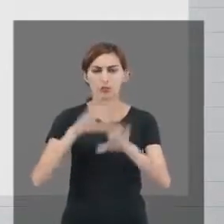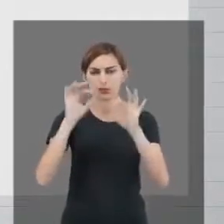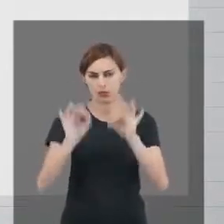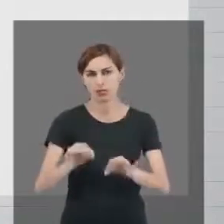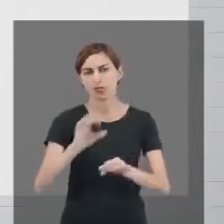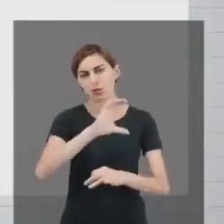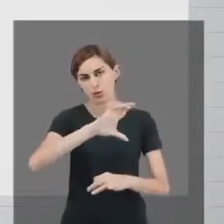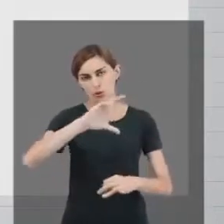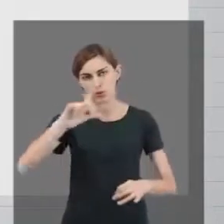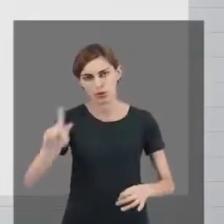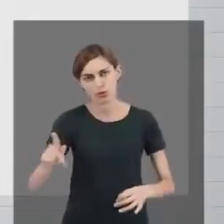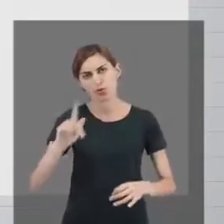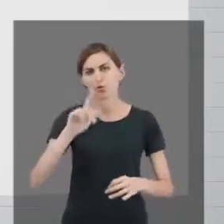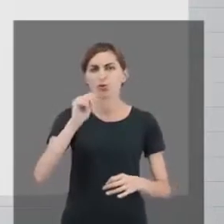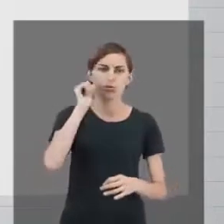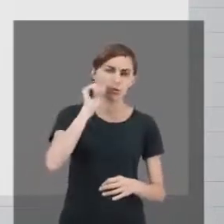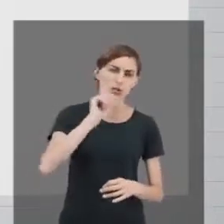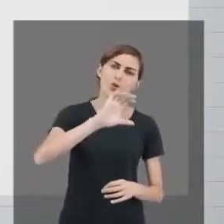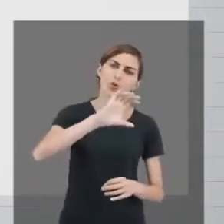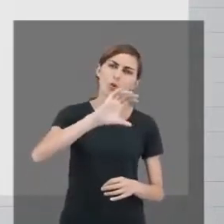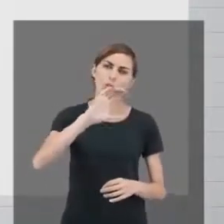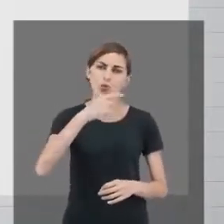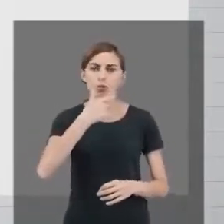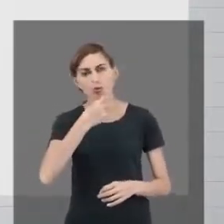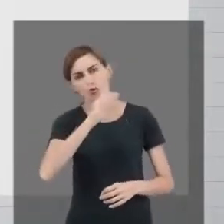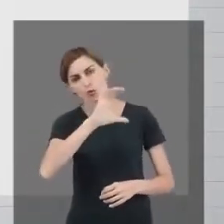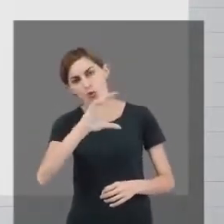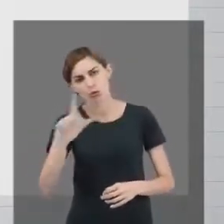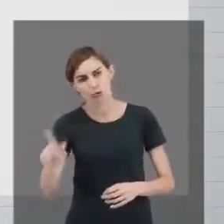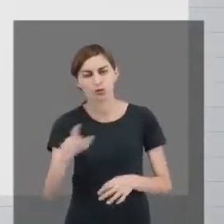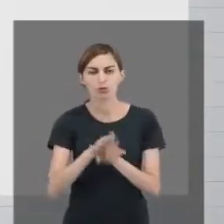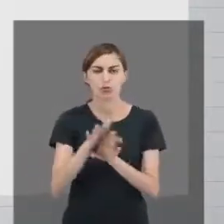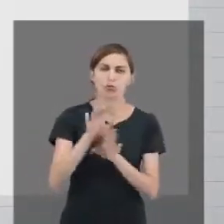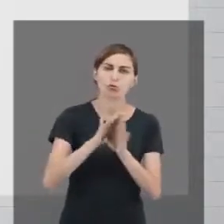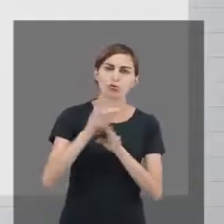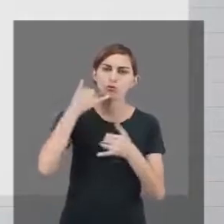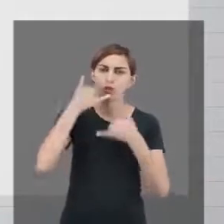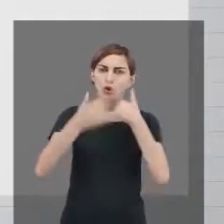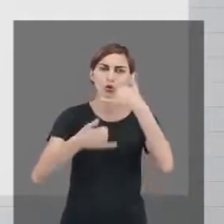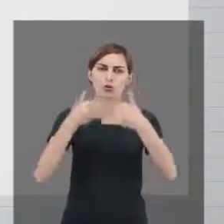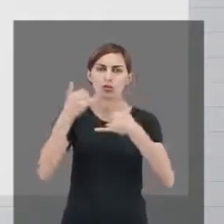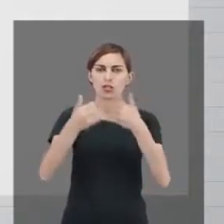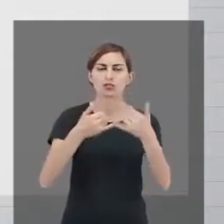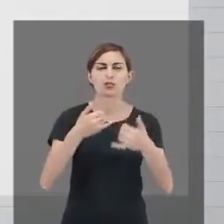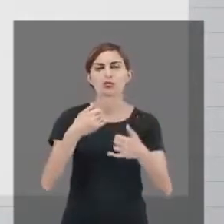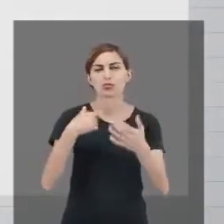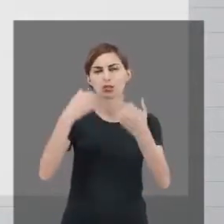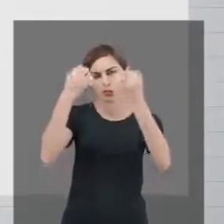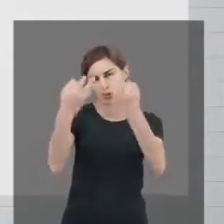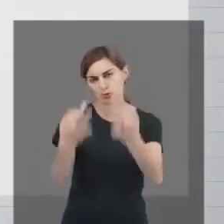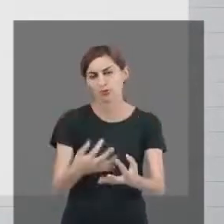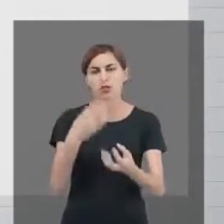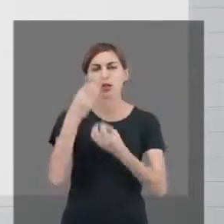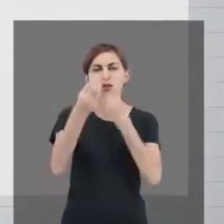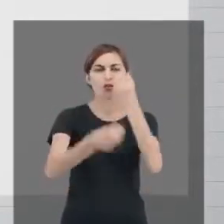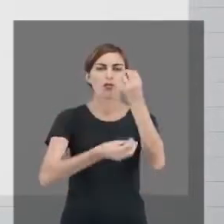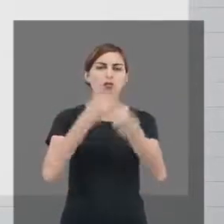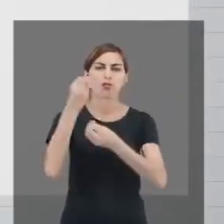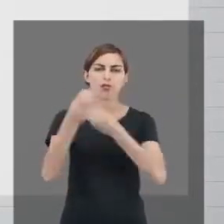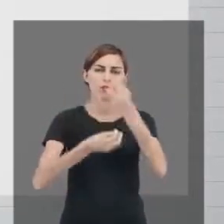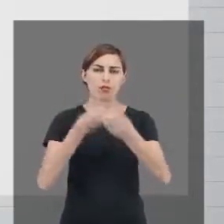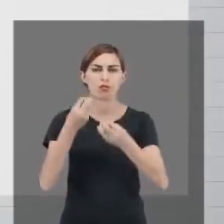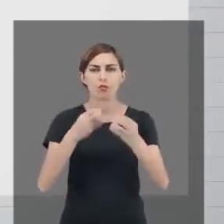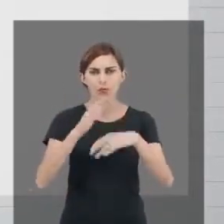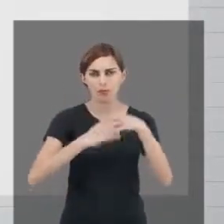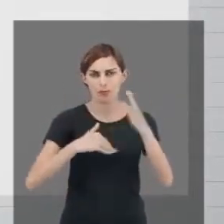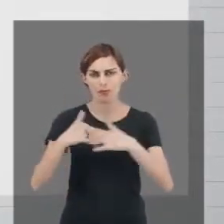coordenadora ou coordenador de curso vai entrar em contato com você e explicar como é que se dará, se darão